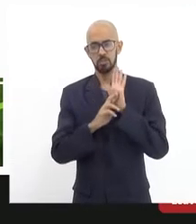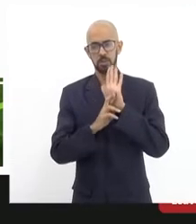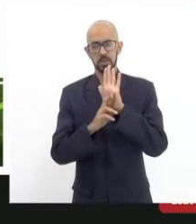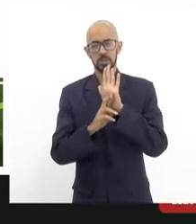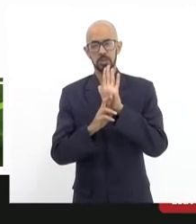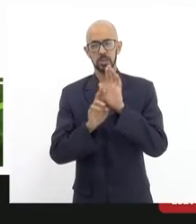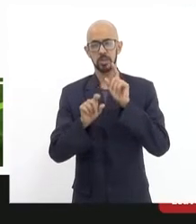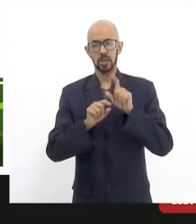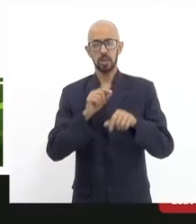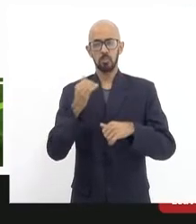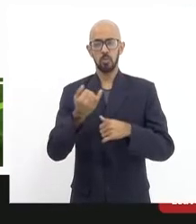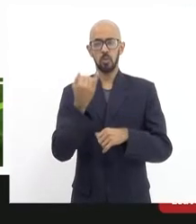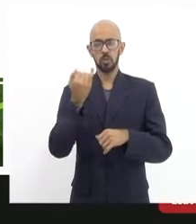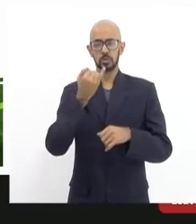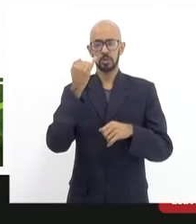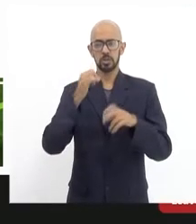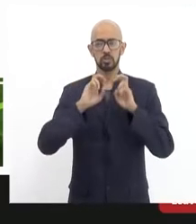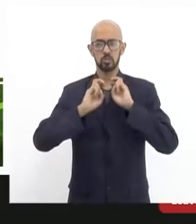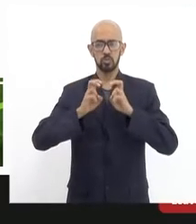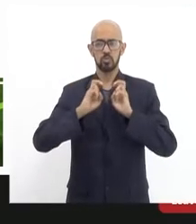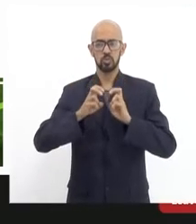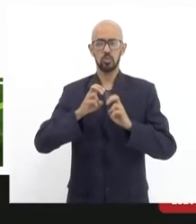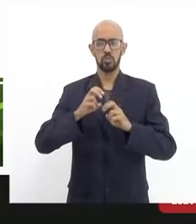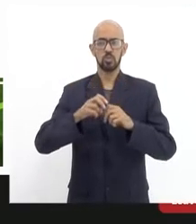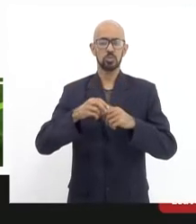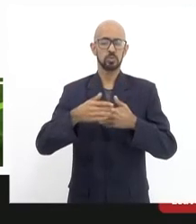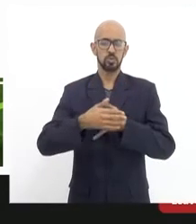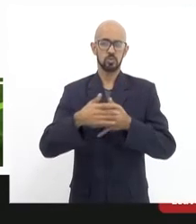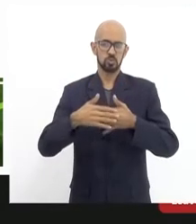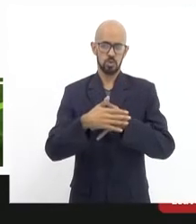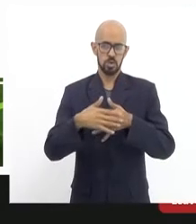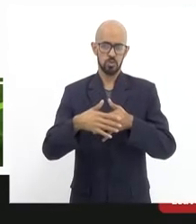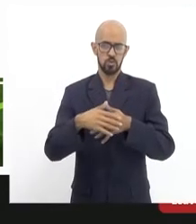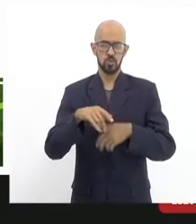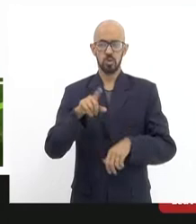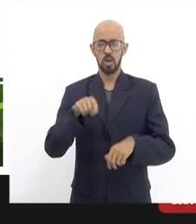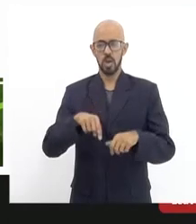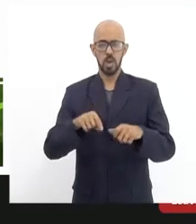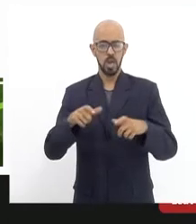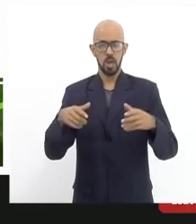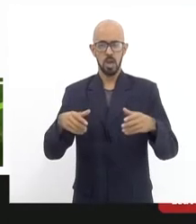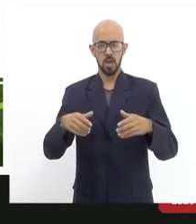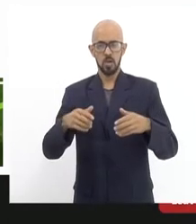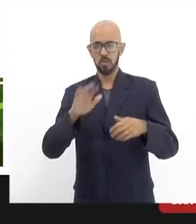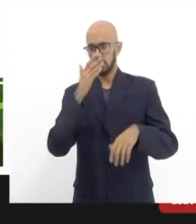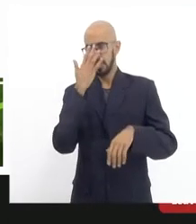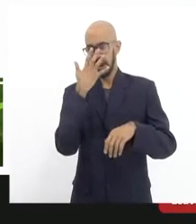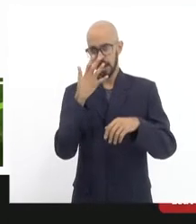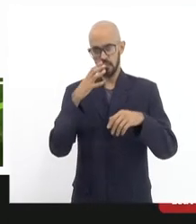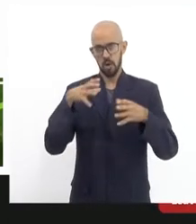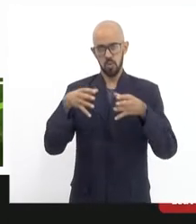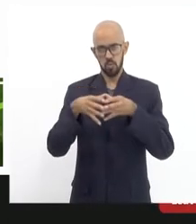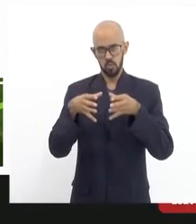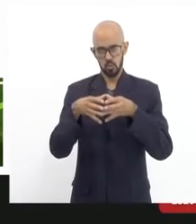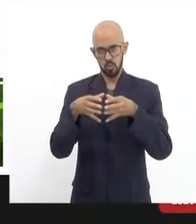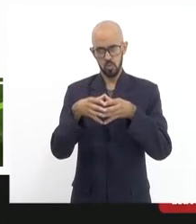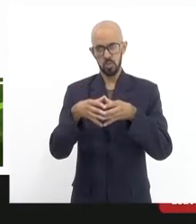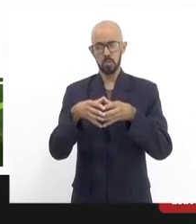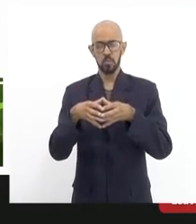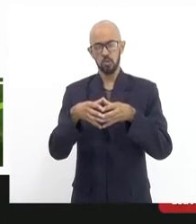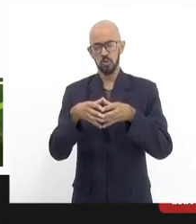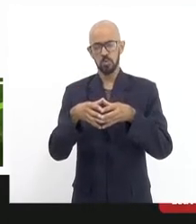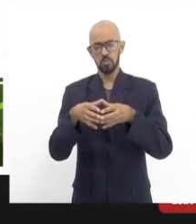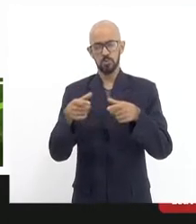bonde no bairro de São Andereza. Esse é um bloco de carnaval, um bloco local de São Andereza, um bloco pequeno para médio.